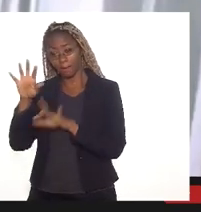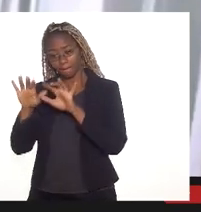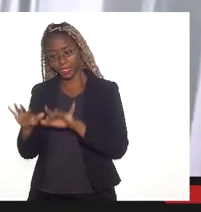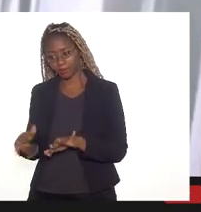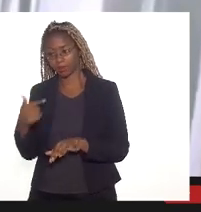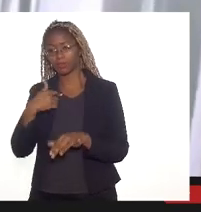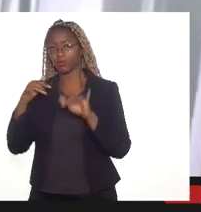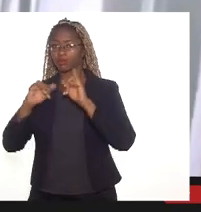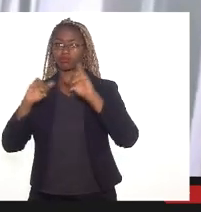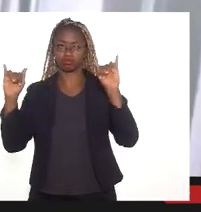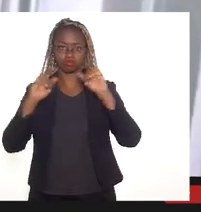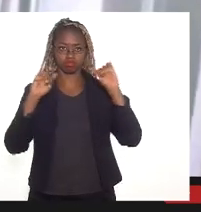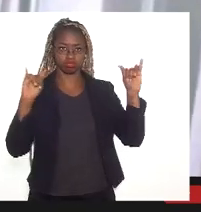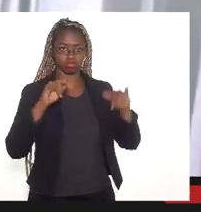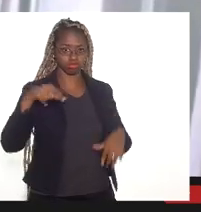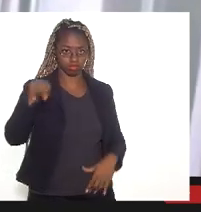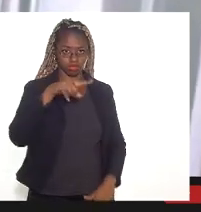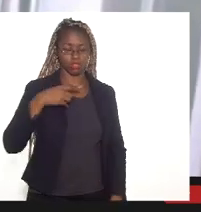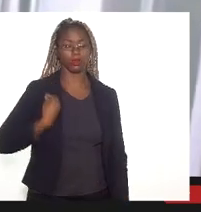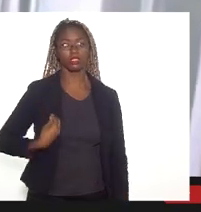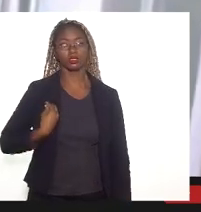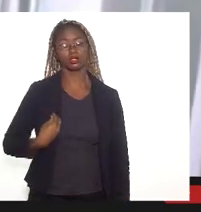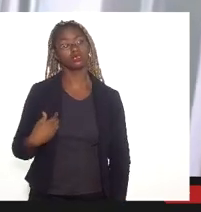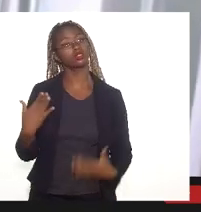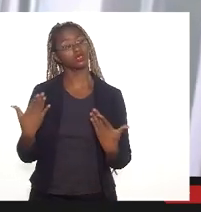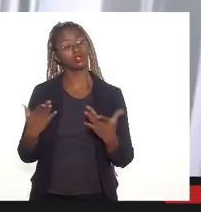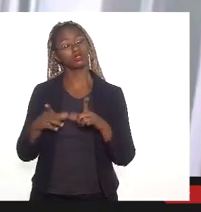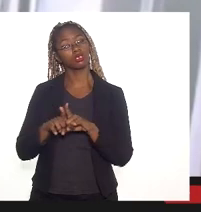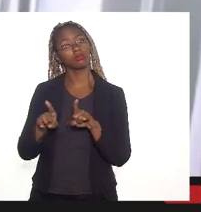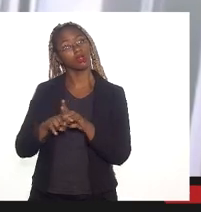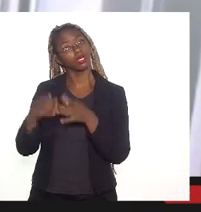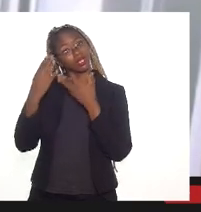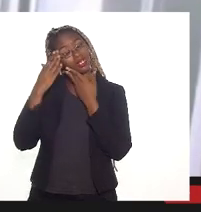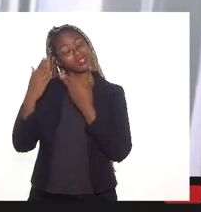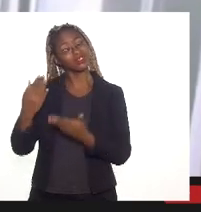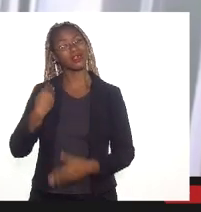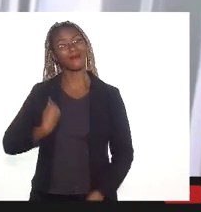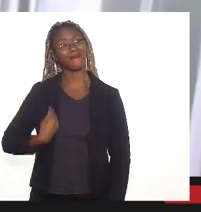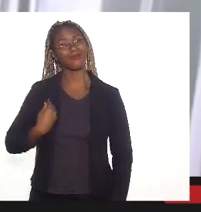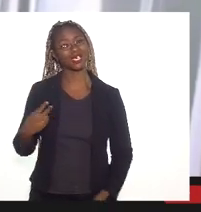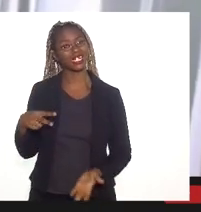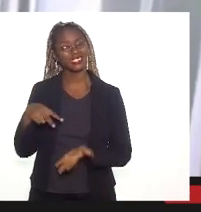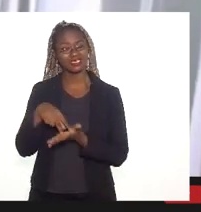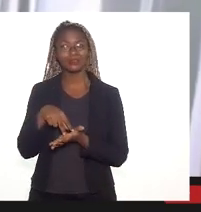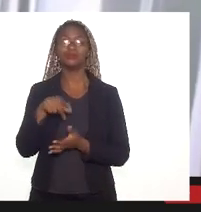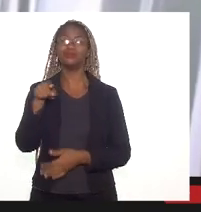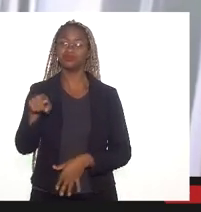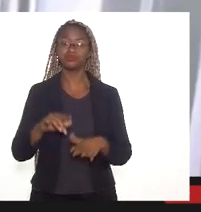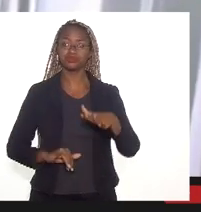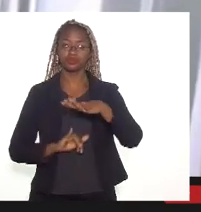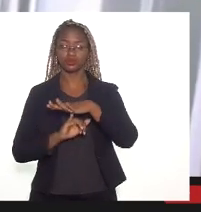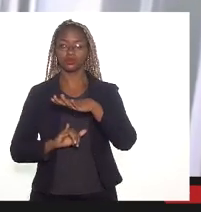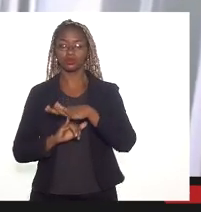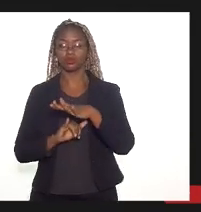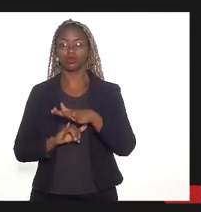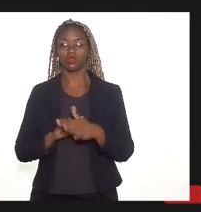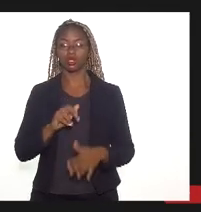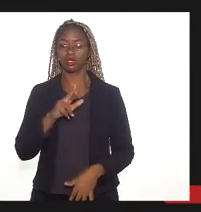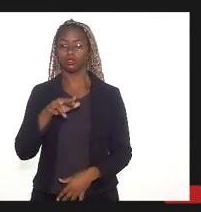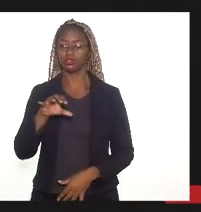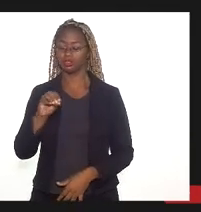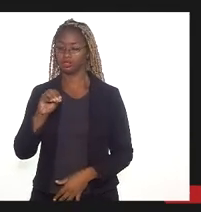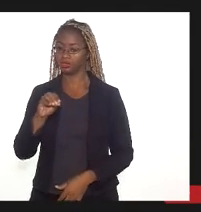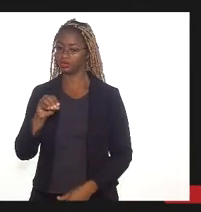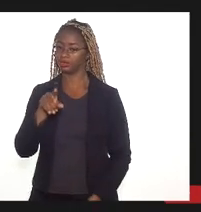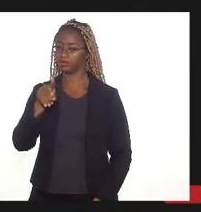possa anunciá-las. Quero agradecer aqui a presença do Instituto Rio Metrópole, na